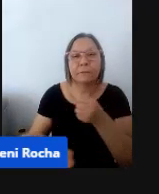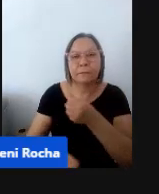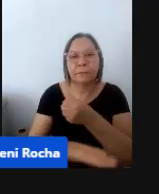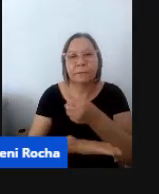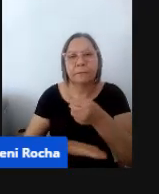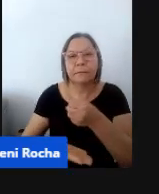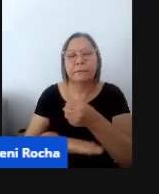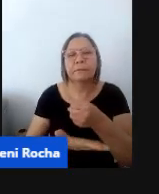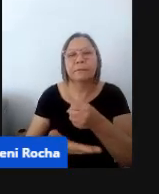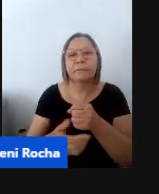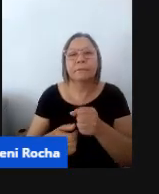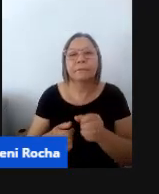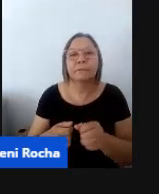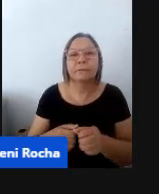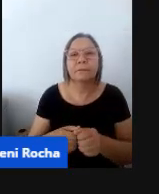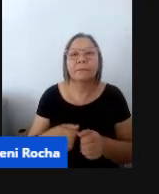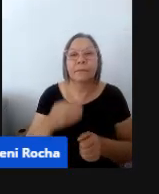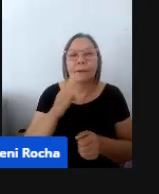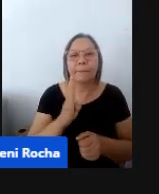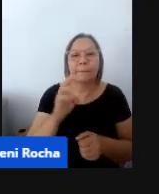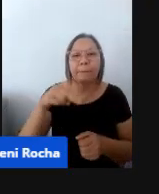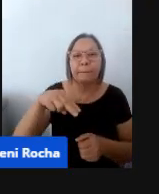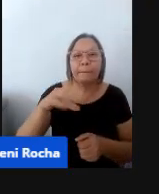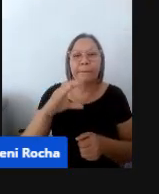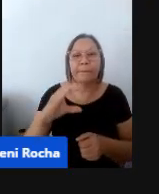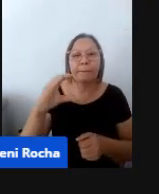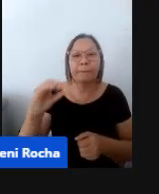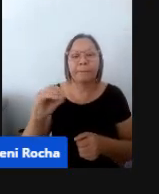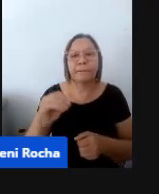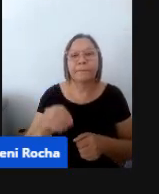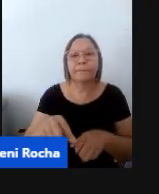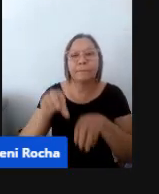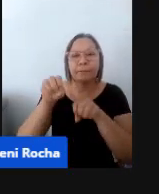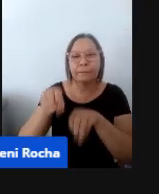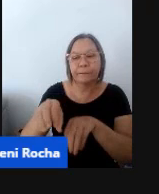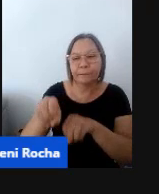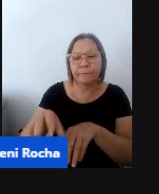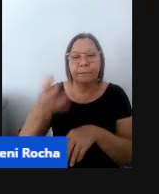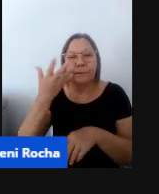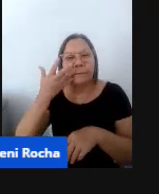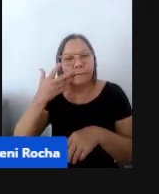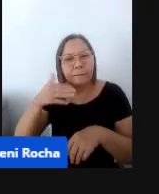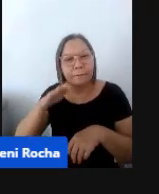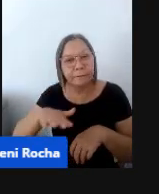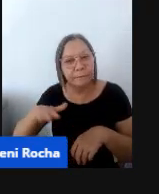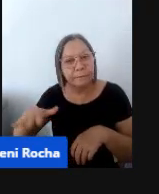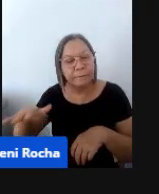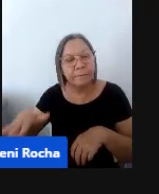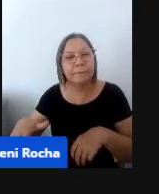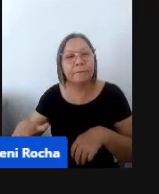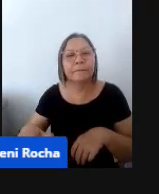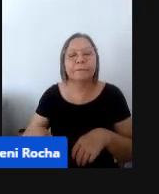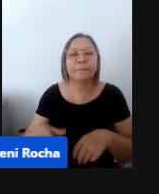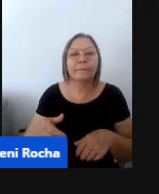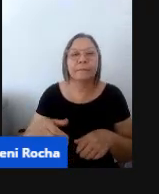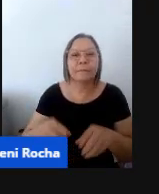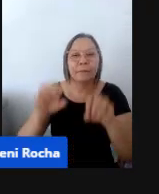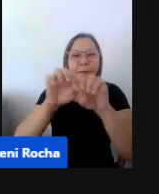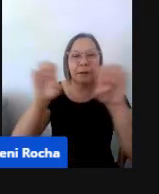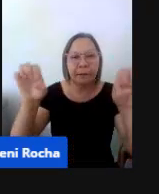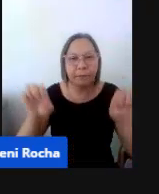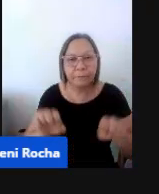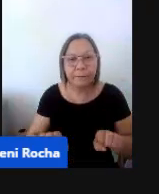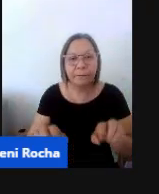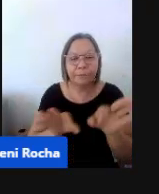tem a BNCC, né? E na educação infantil, ela traz uma estrutura de organização